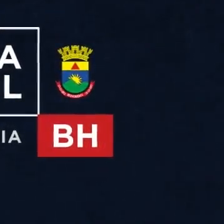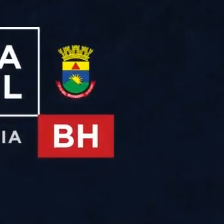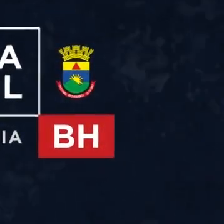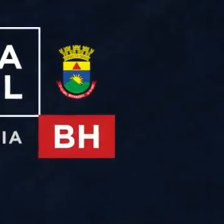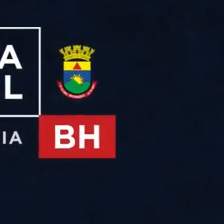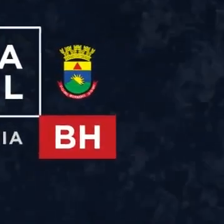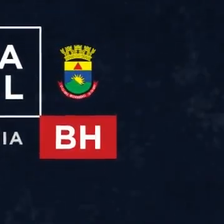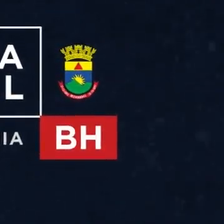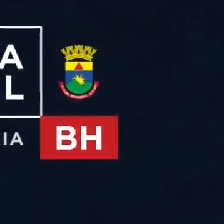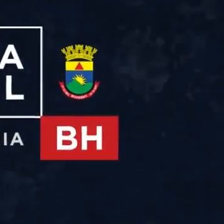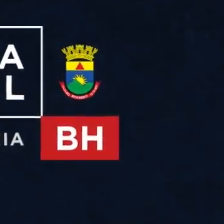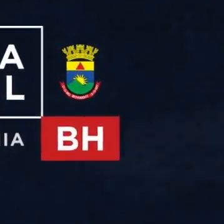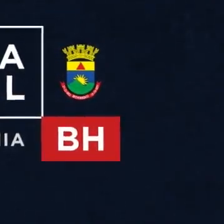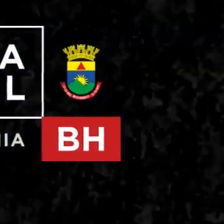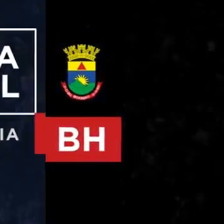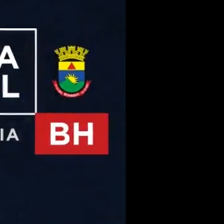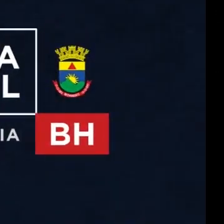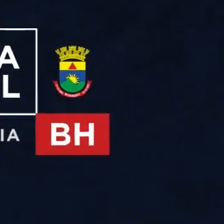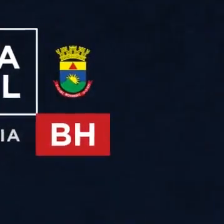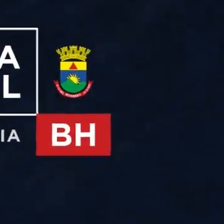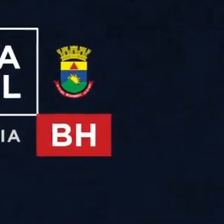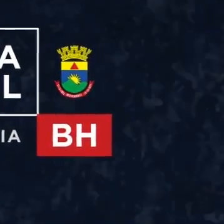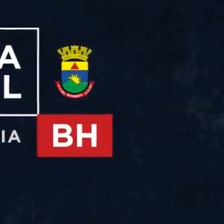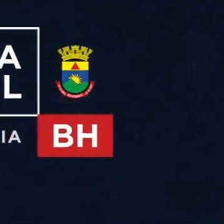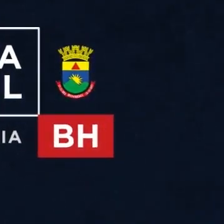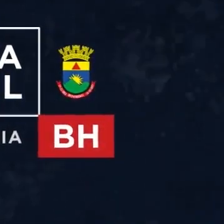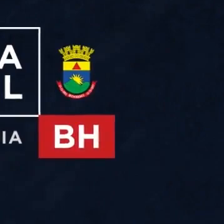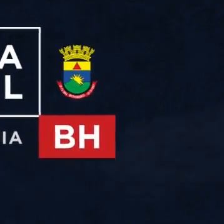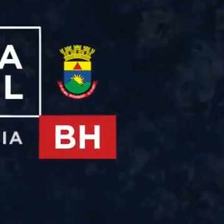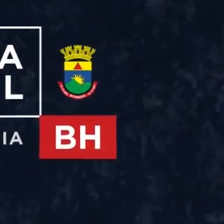Obrigado. Obrigado.